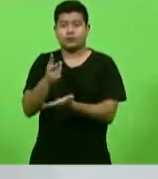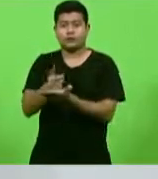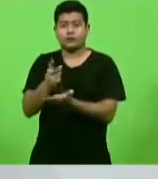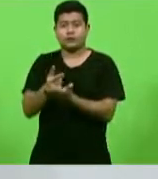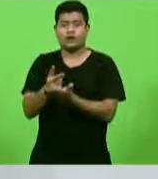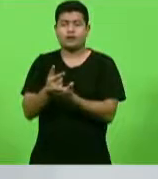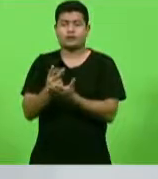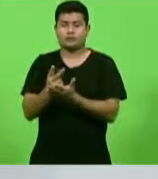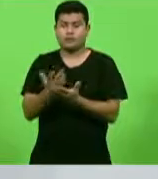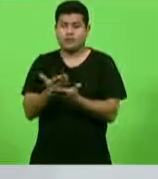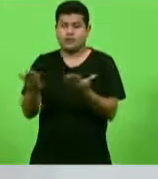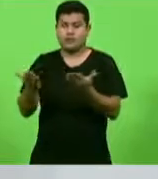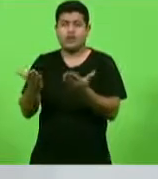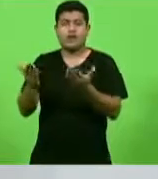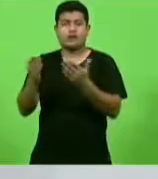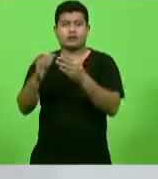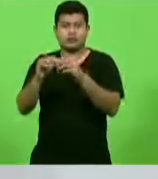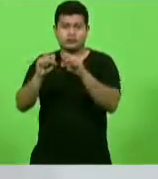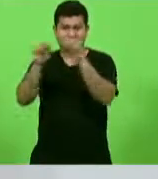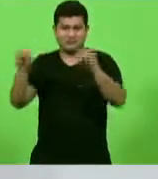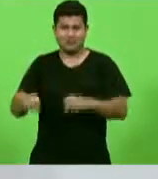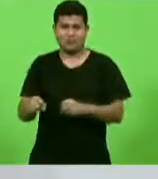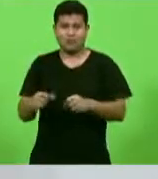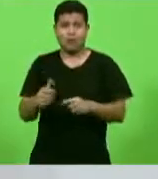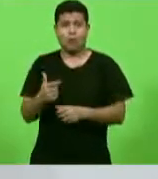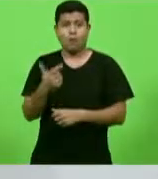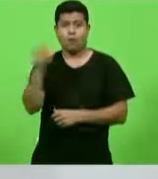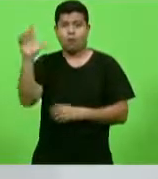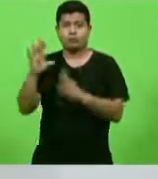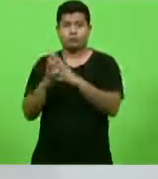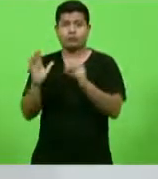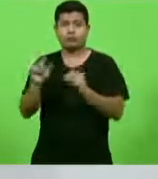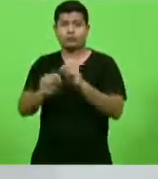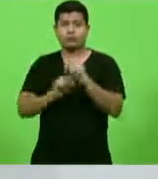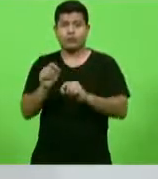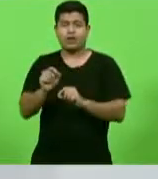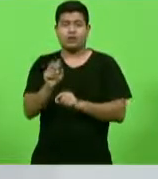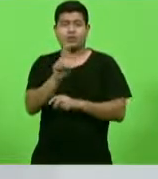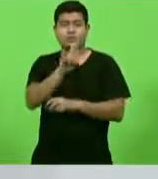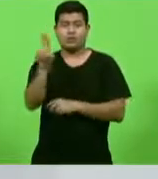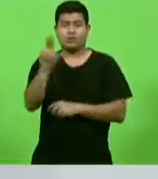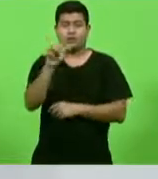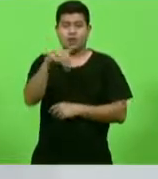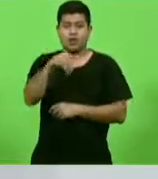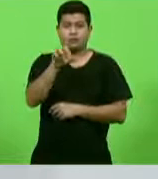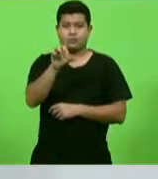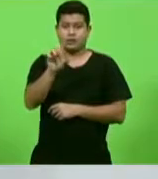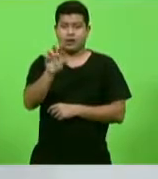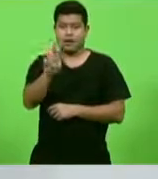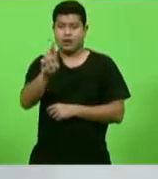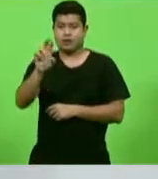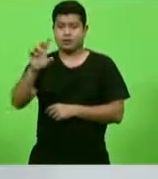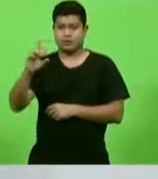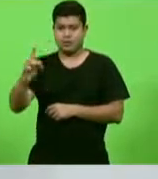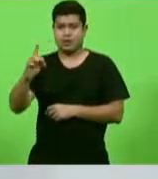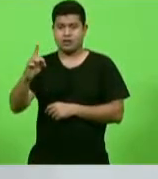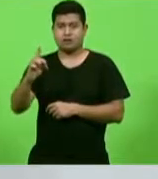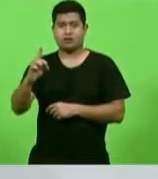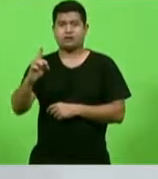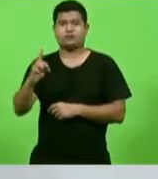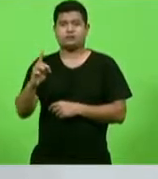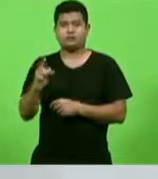e um outro modelo denominado MRD, que significa modelo de repasse